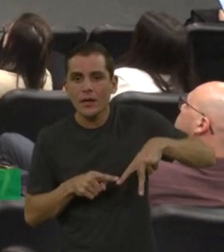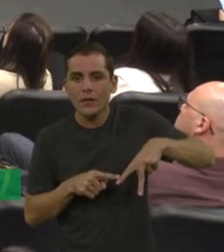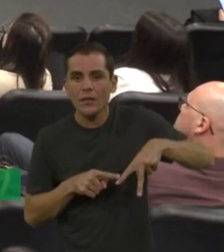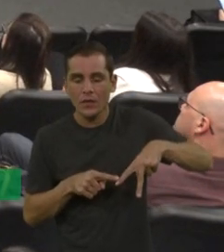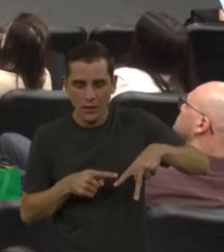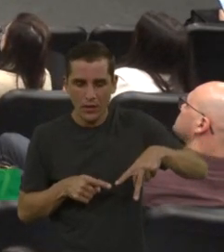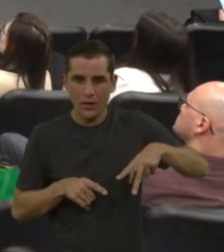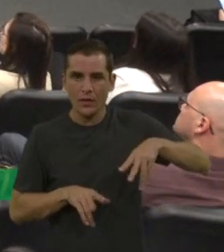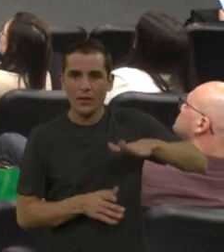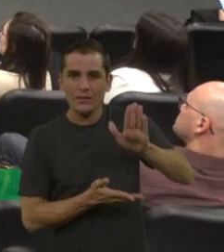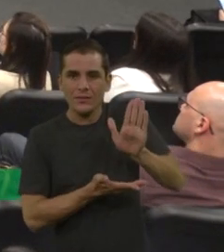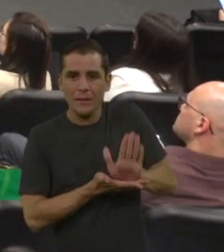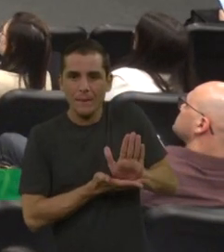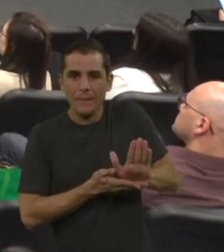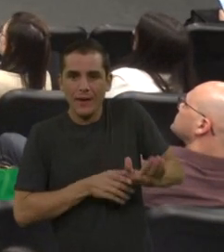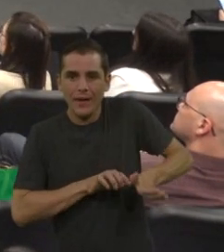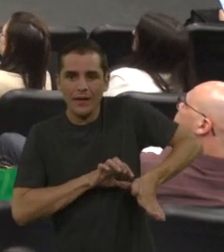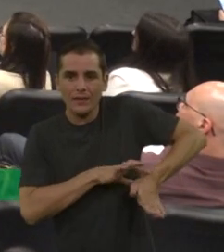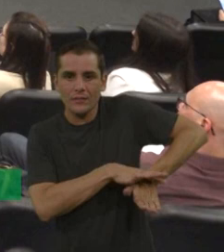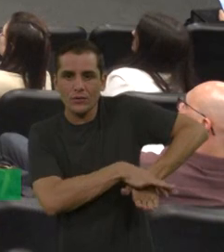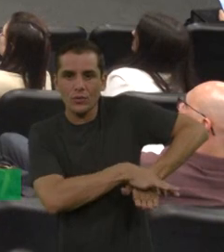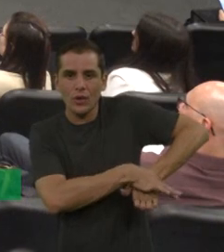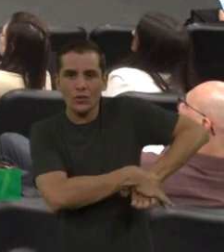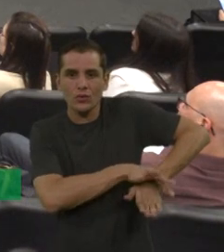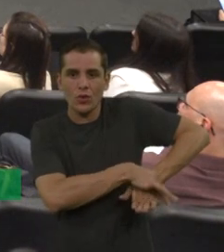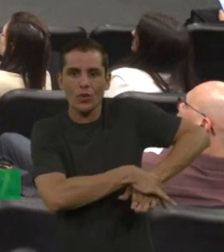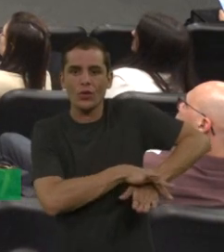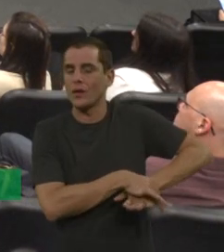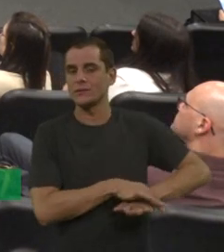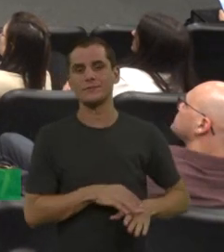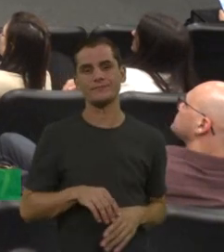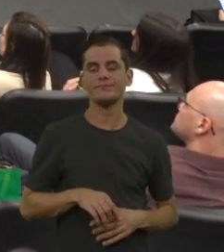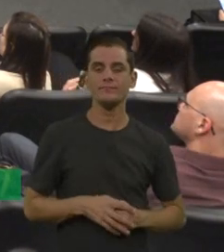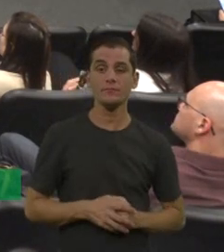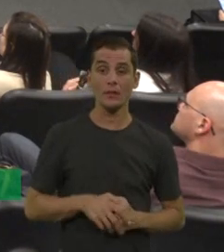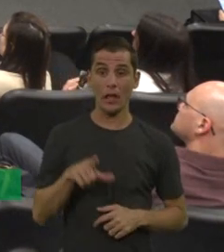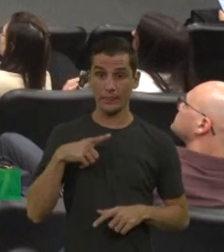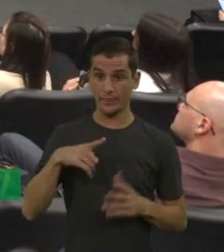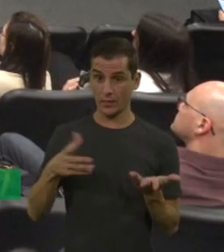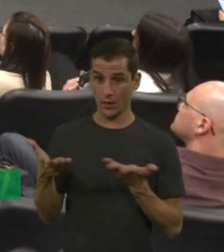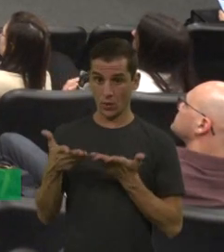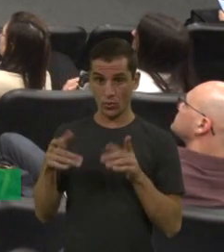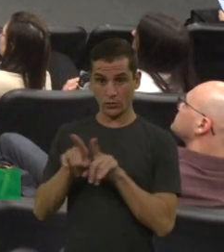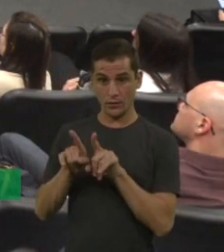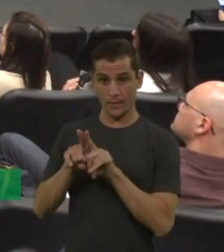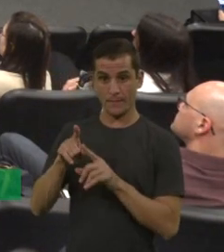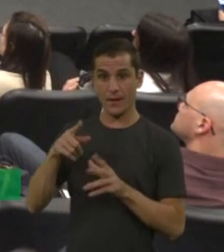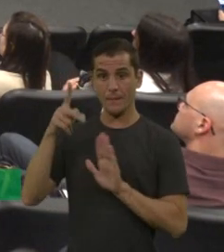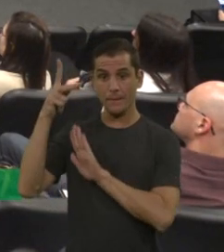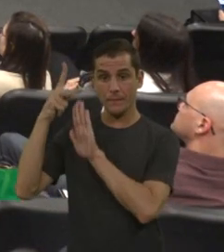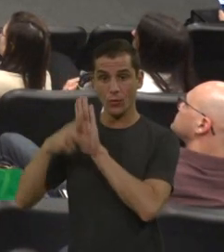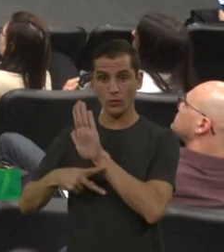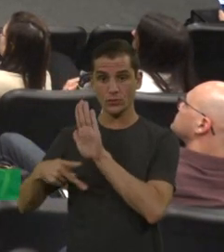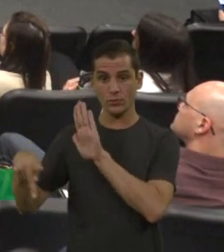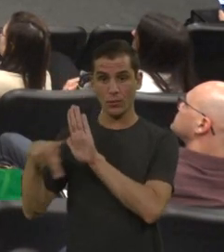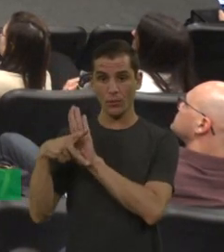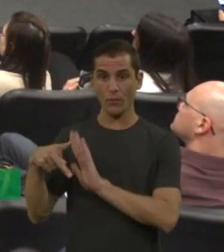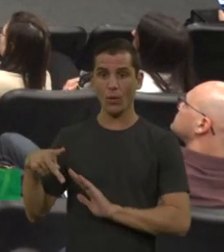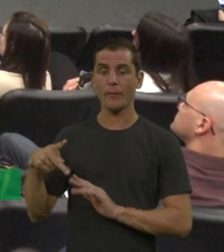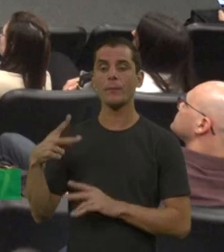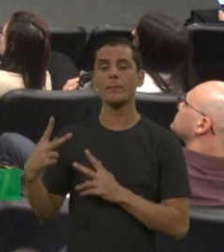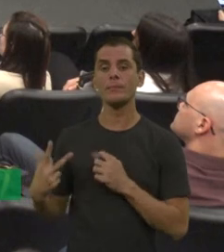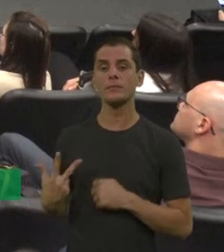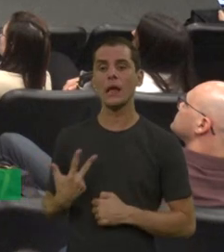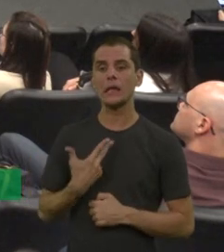Então, muitos pacientes, e a gente tem agora um programa de cirurgia em pacientes hemofílicos também, que, realmente, o